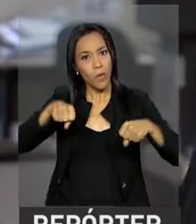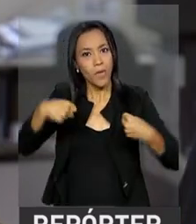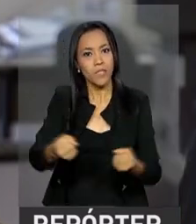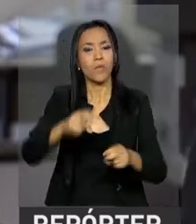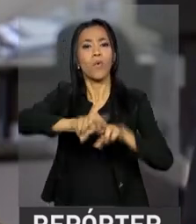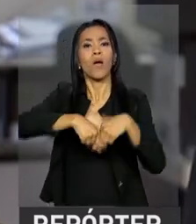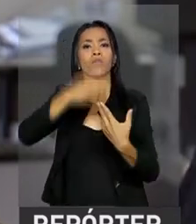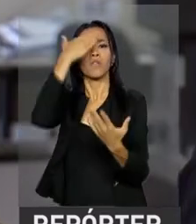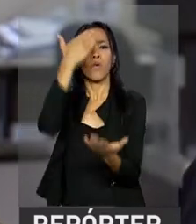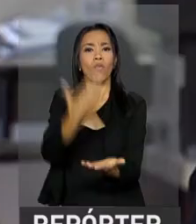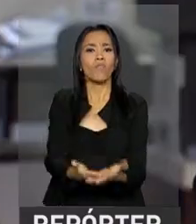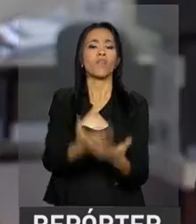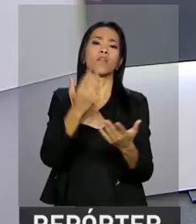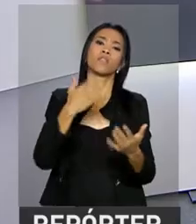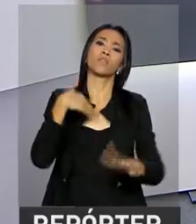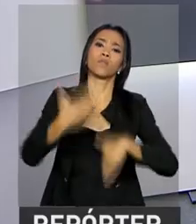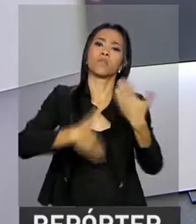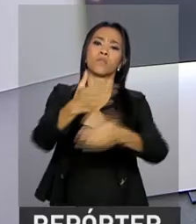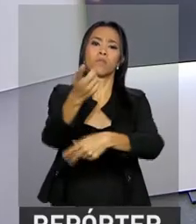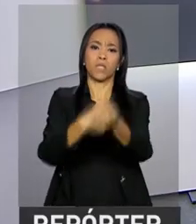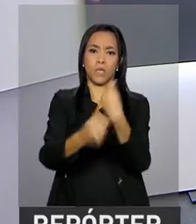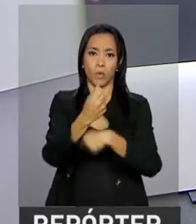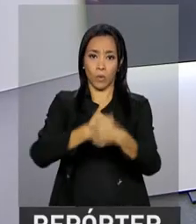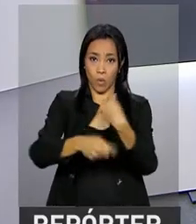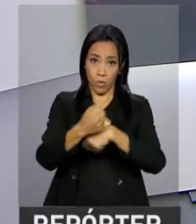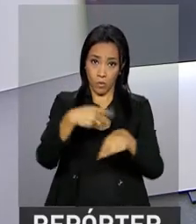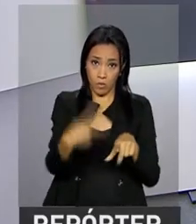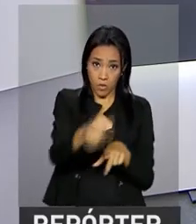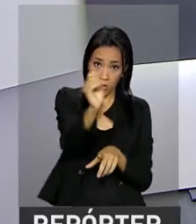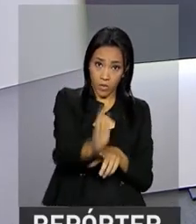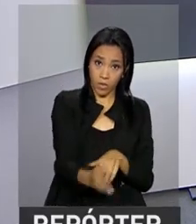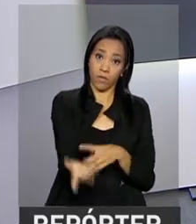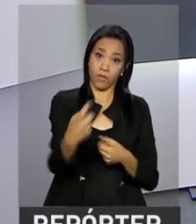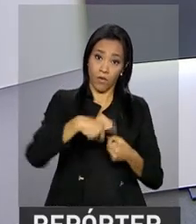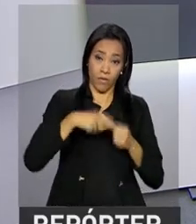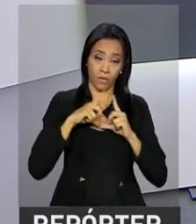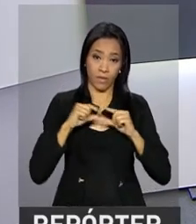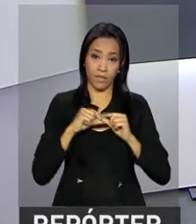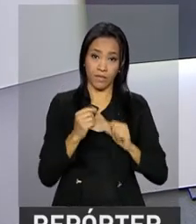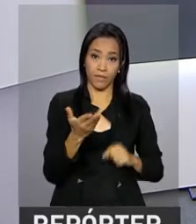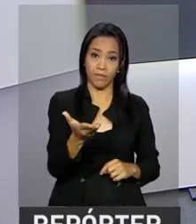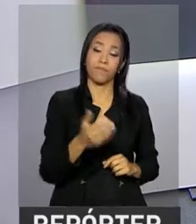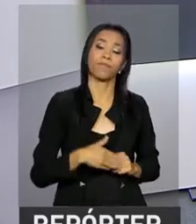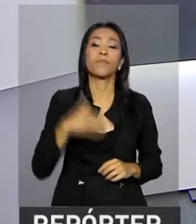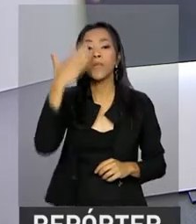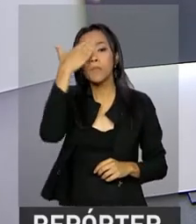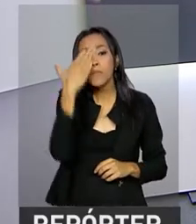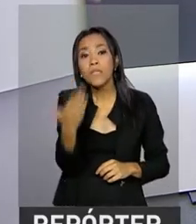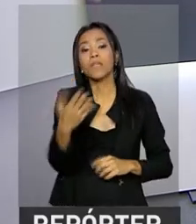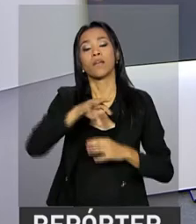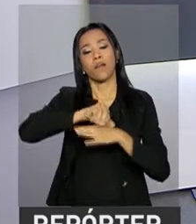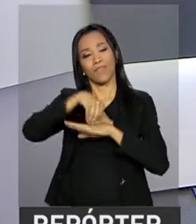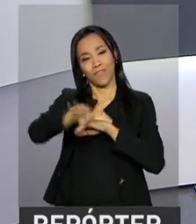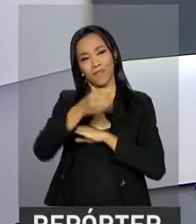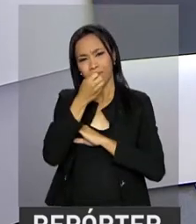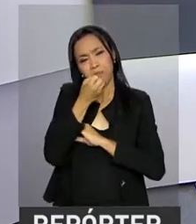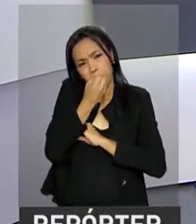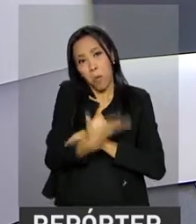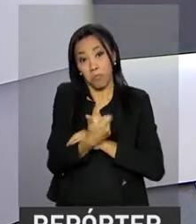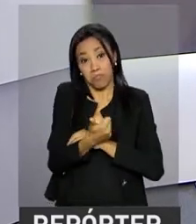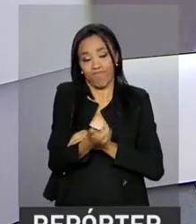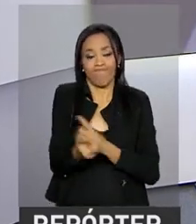na confiança do crescimento da economia. E eu volto com você aí no Estúdio em Brasília. Ok, Zé. Obrigado pelas suas informações. Que bom, né?